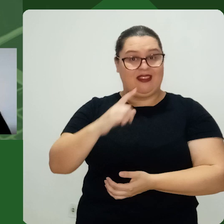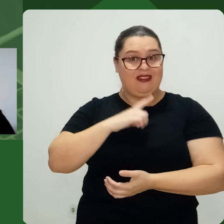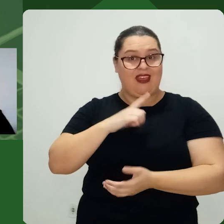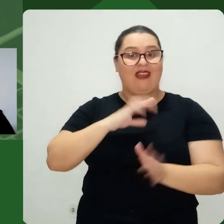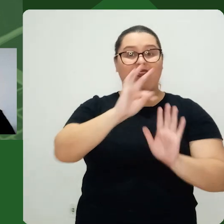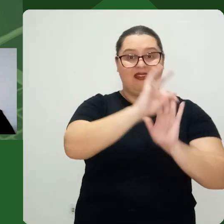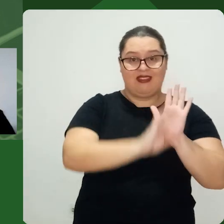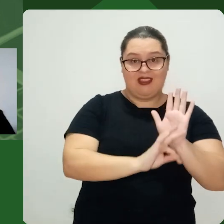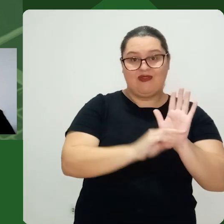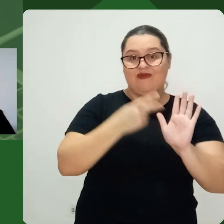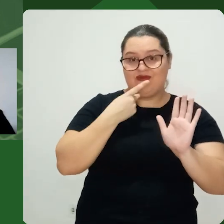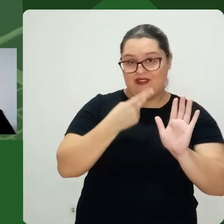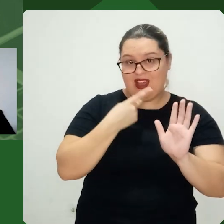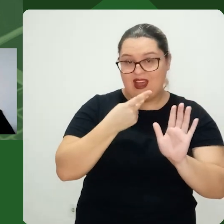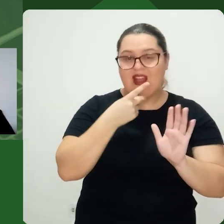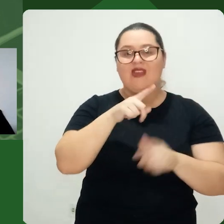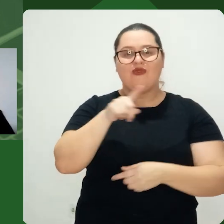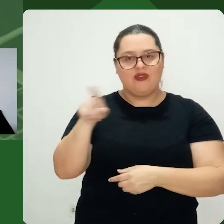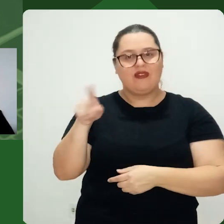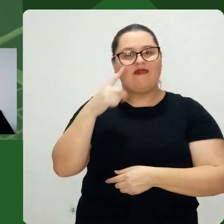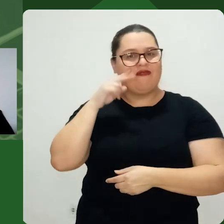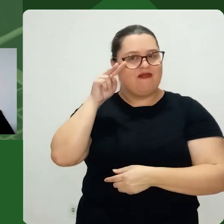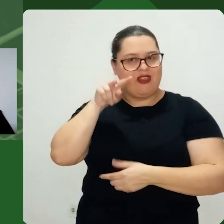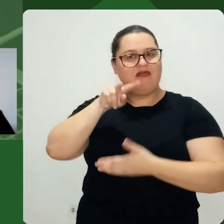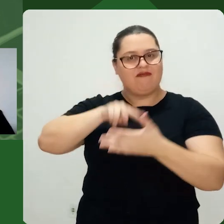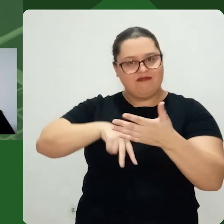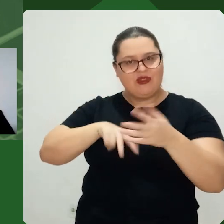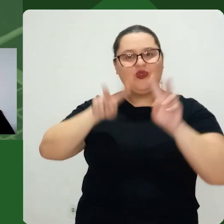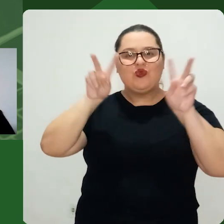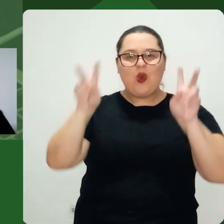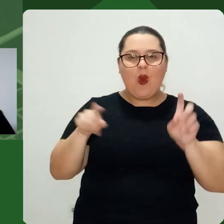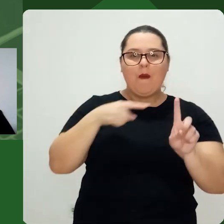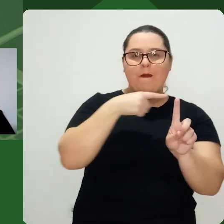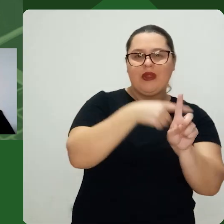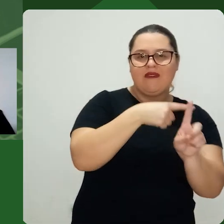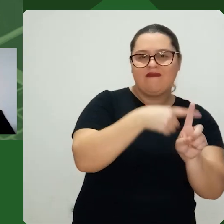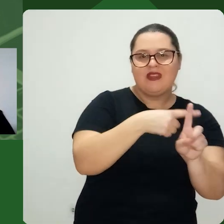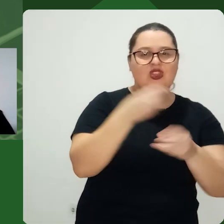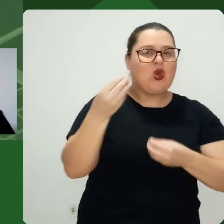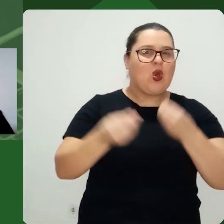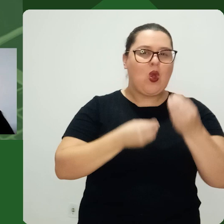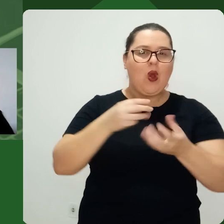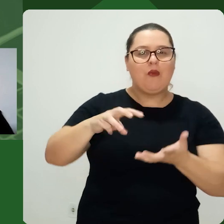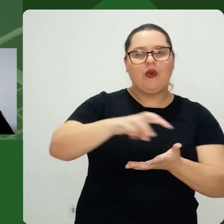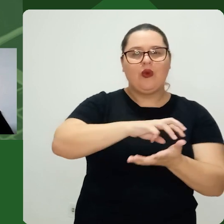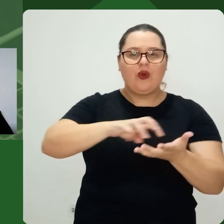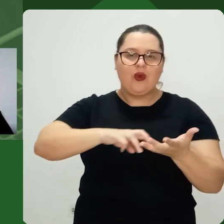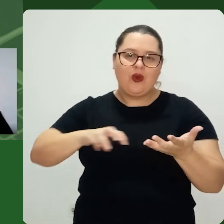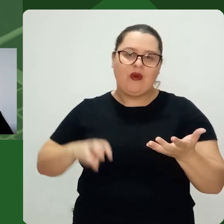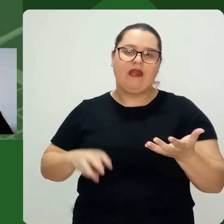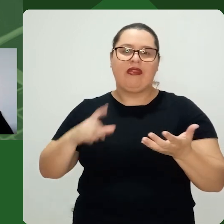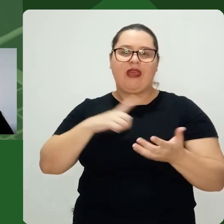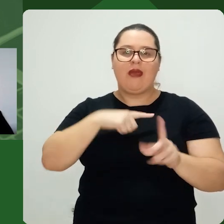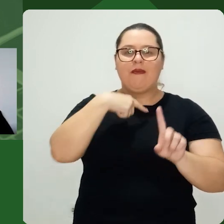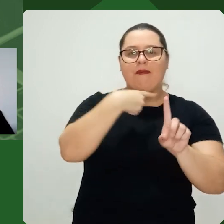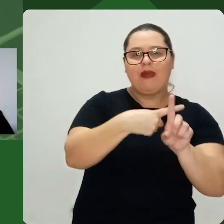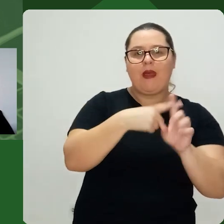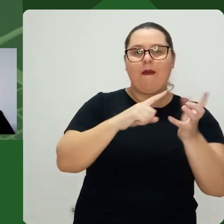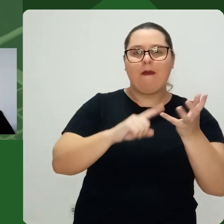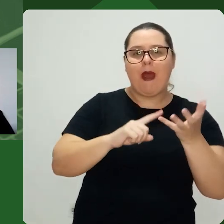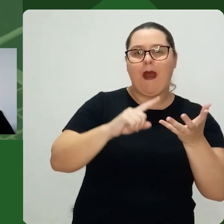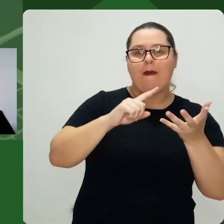Comato Ali fala, então, vocês vão ter todos os benefícios Que uma das máquinas ela possui, né?